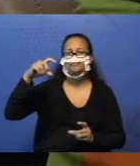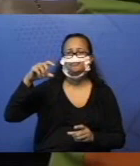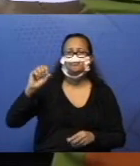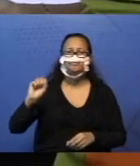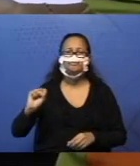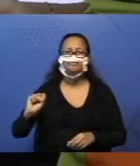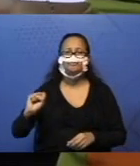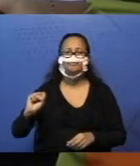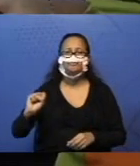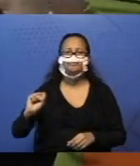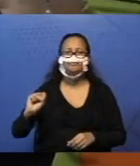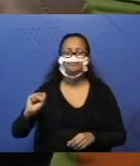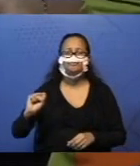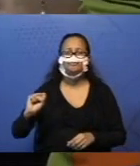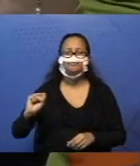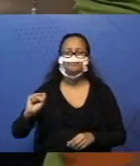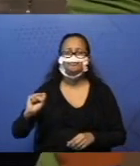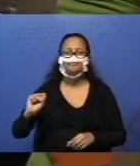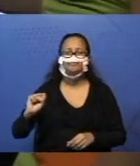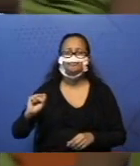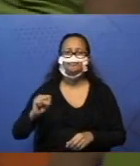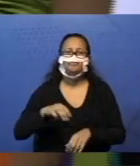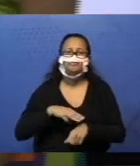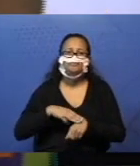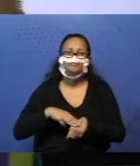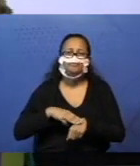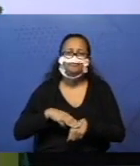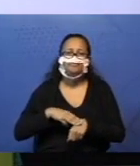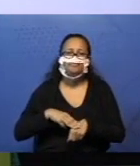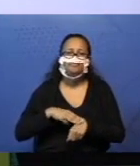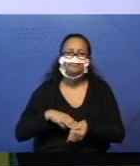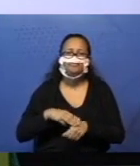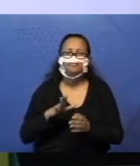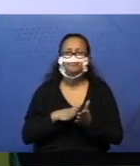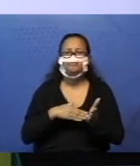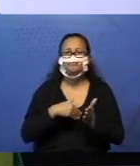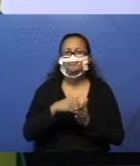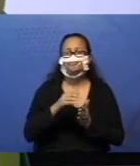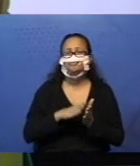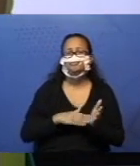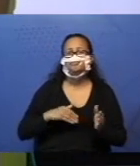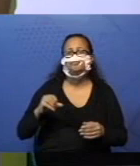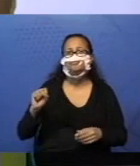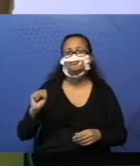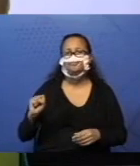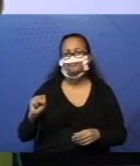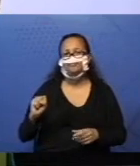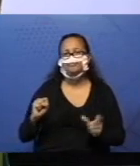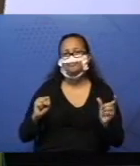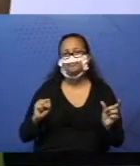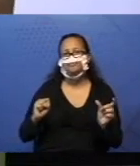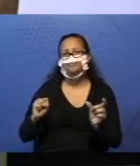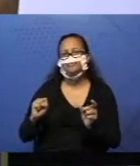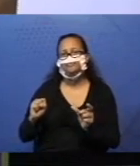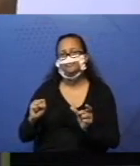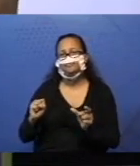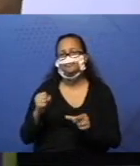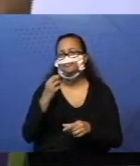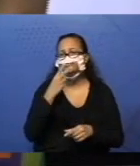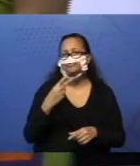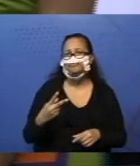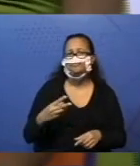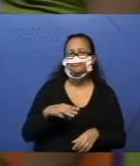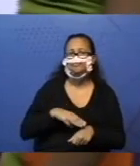8. É a barrinha marrom. Então, nós vamos pintar 8 quadrinhos na cor